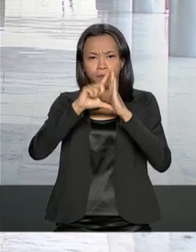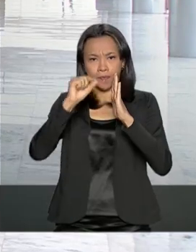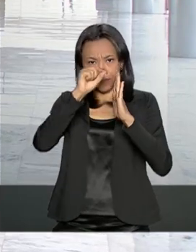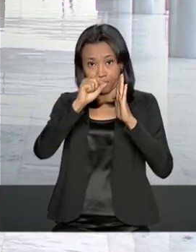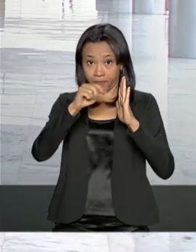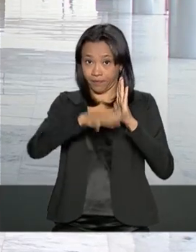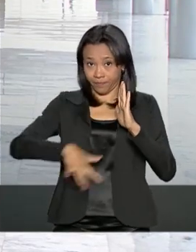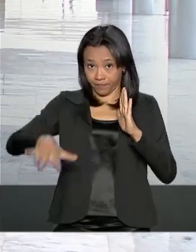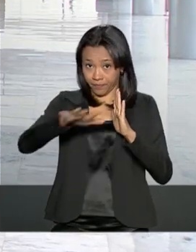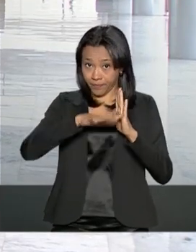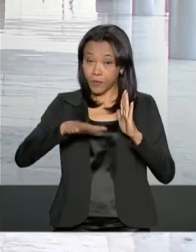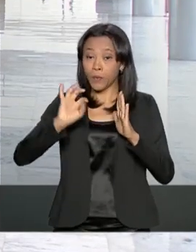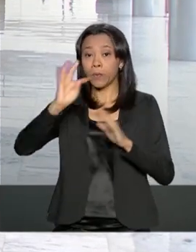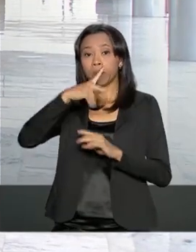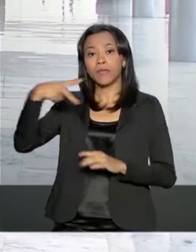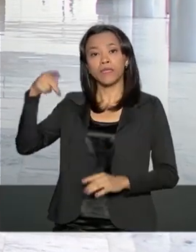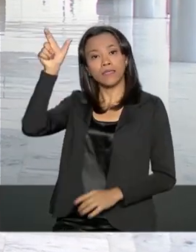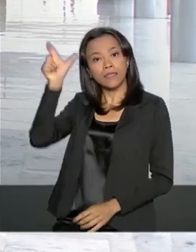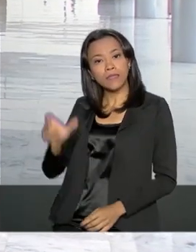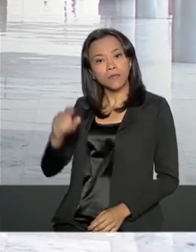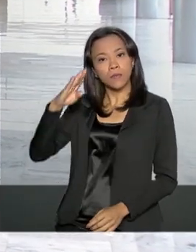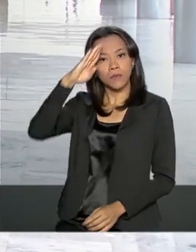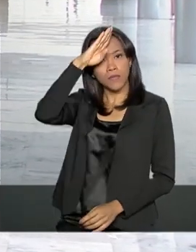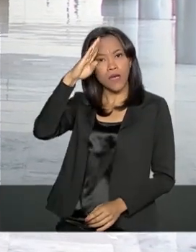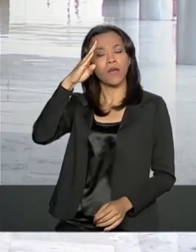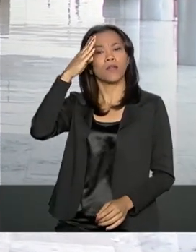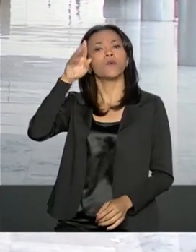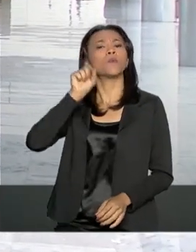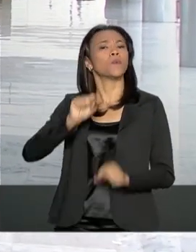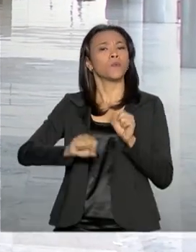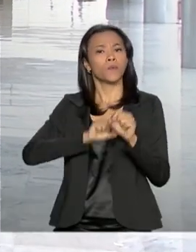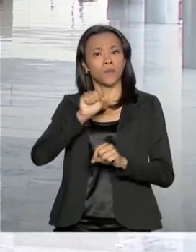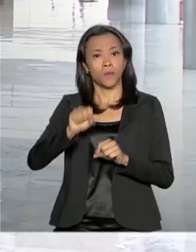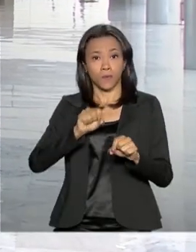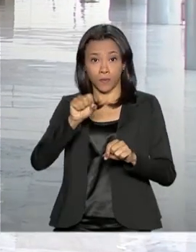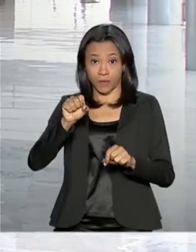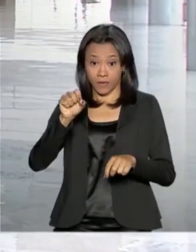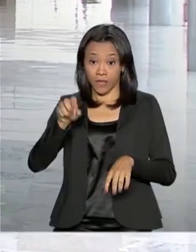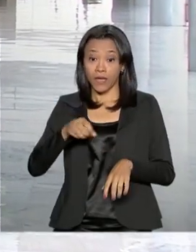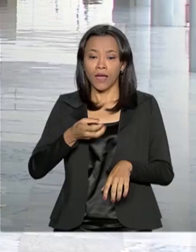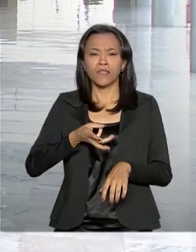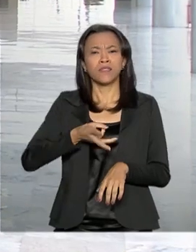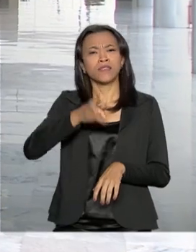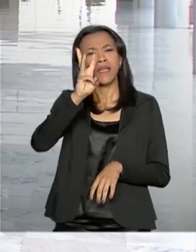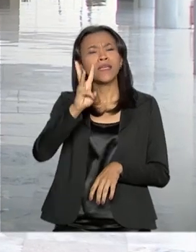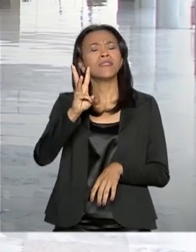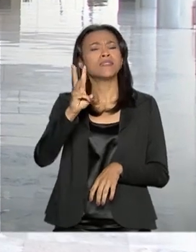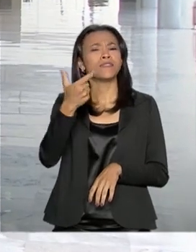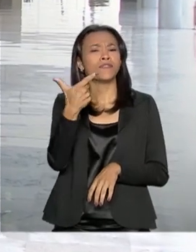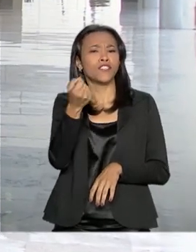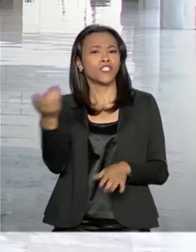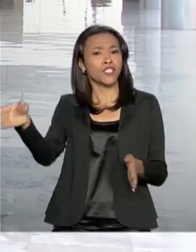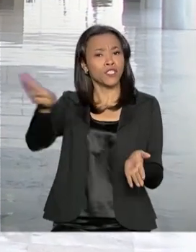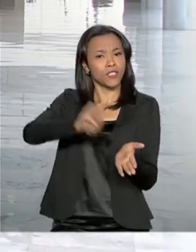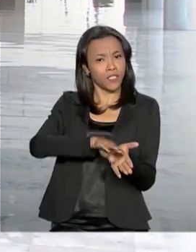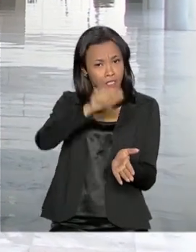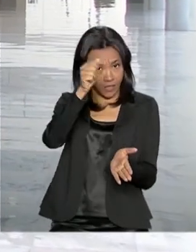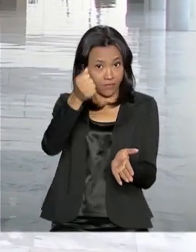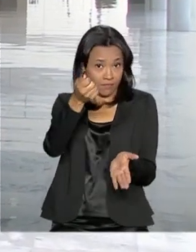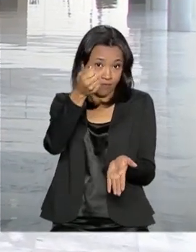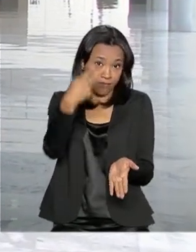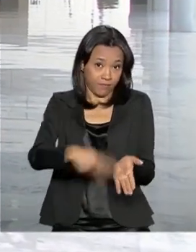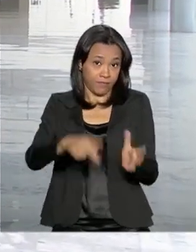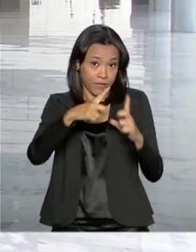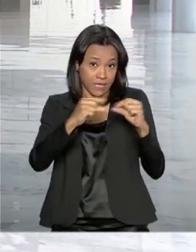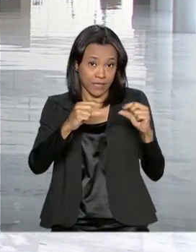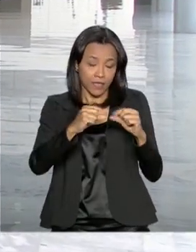presidente Jair Bolsonaro desembarca aqui em Brasília às 3h20 da tarde e em seguida já começa a cumprir a